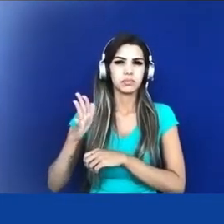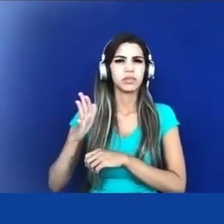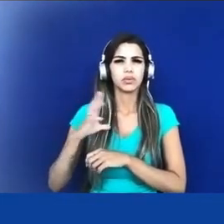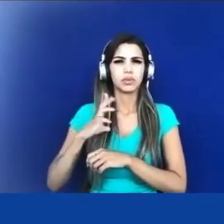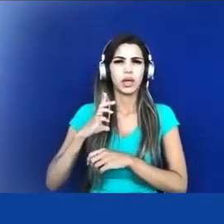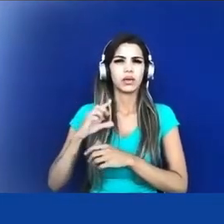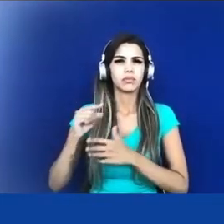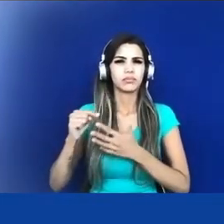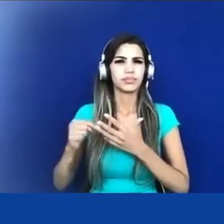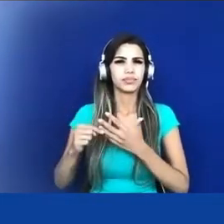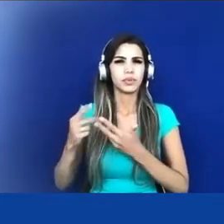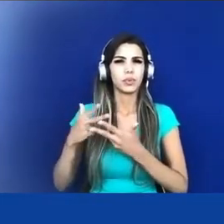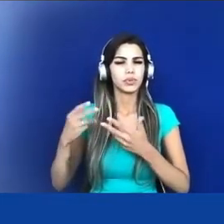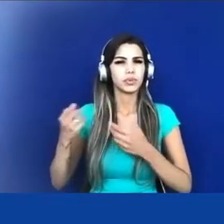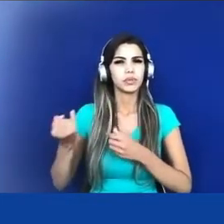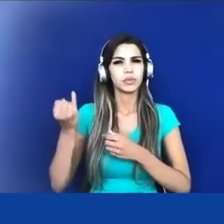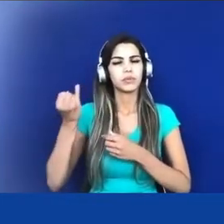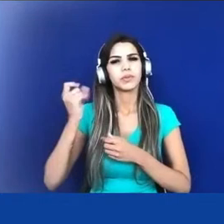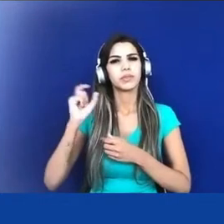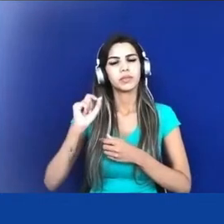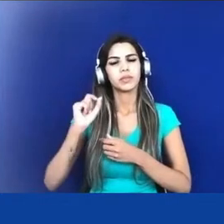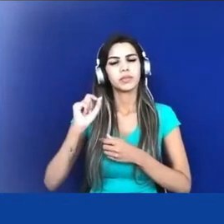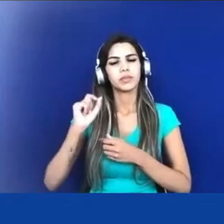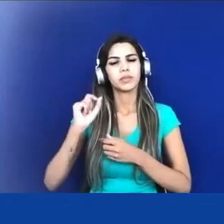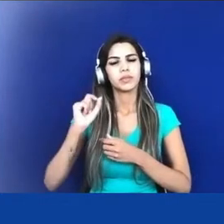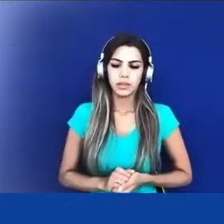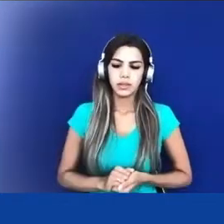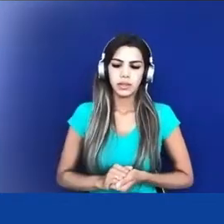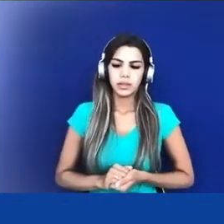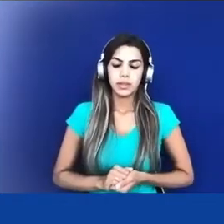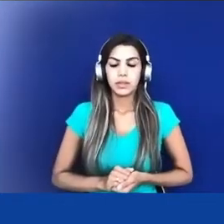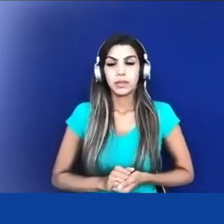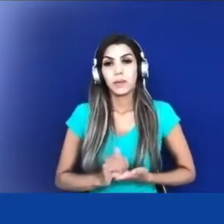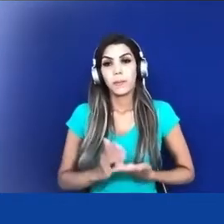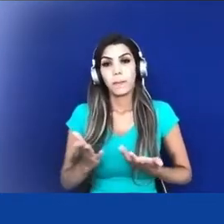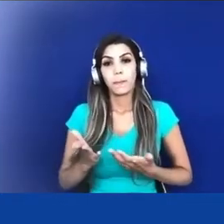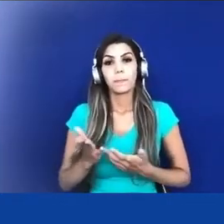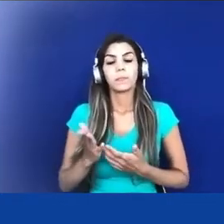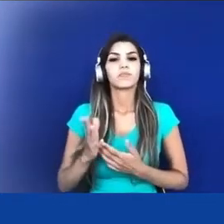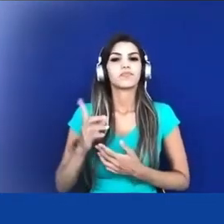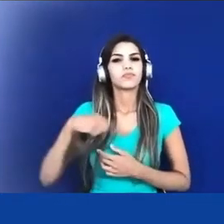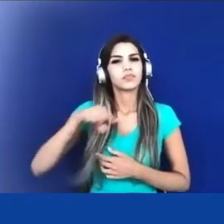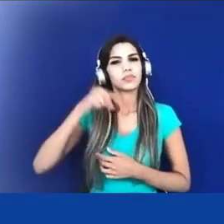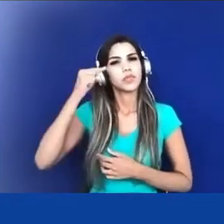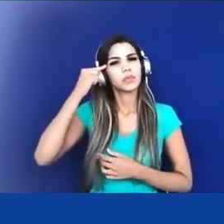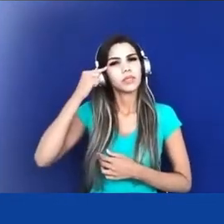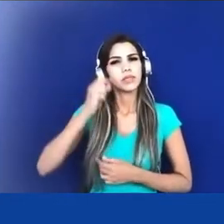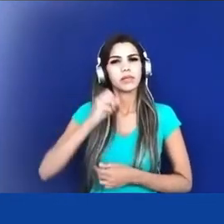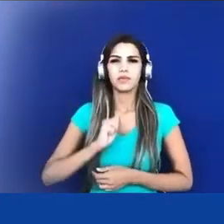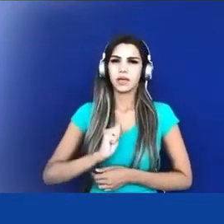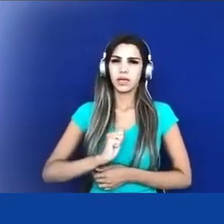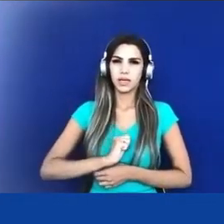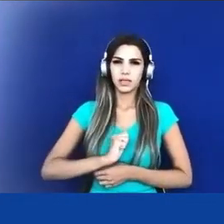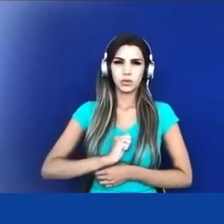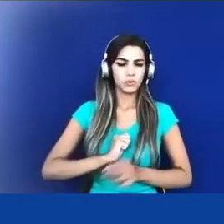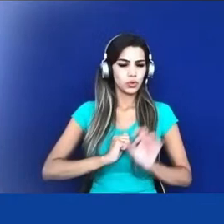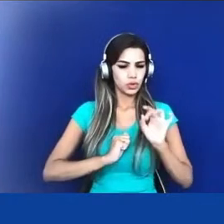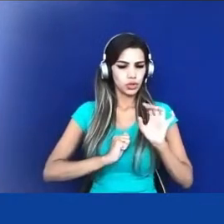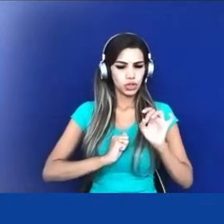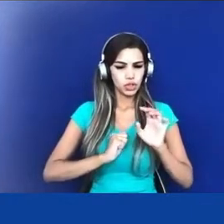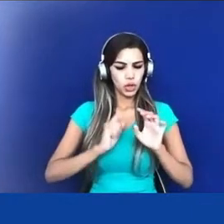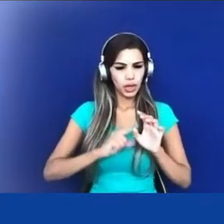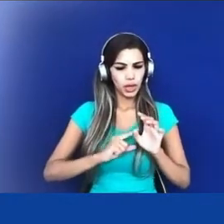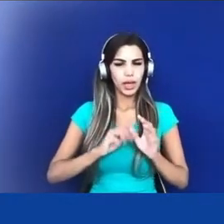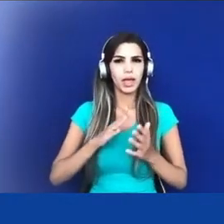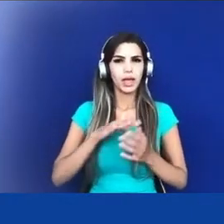que era a ideia de que a antropologia, ela não era só uma dimensão acadêmica, ela também era um modo